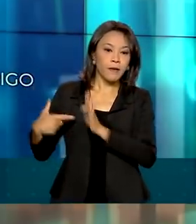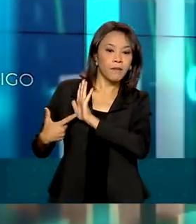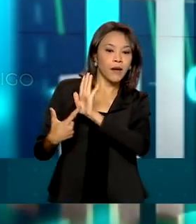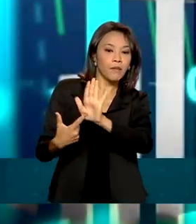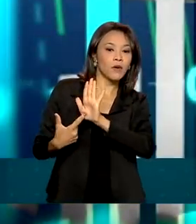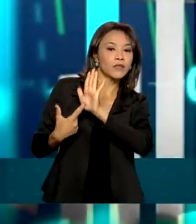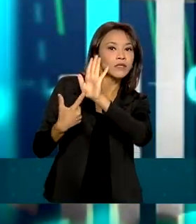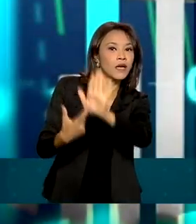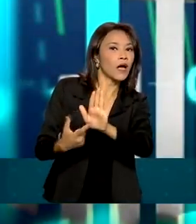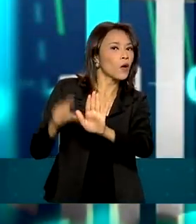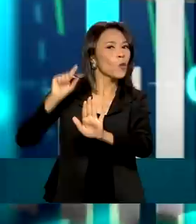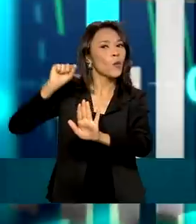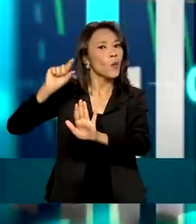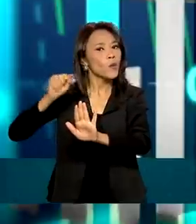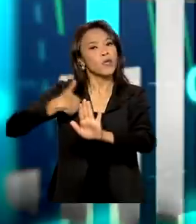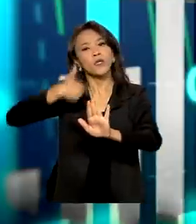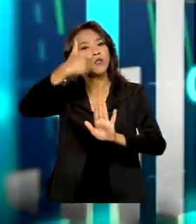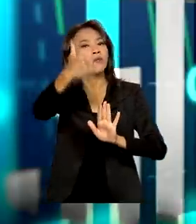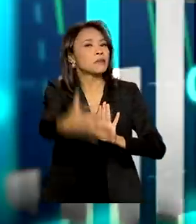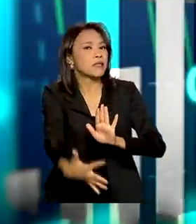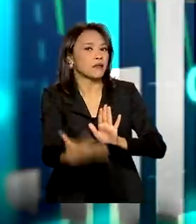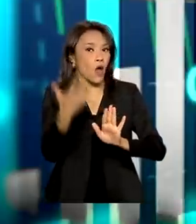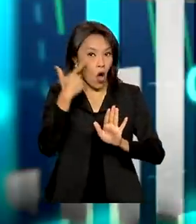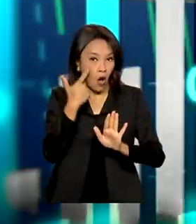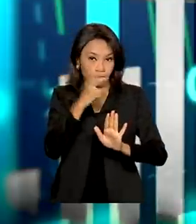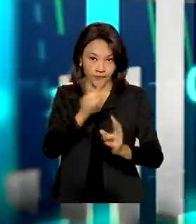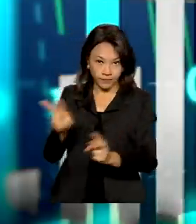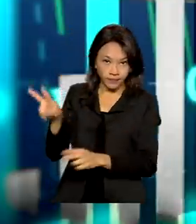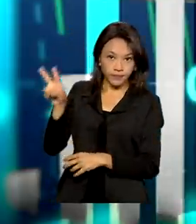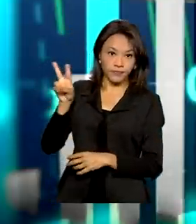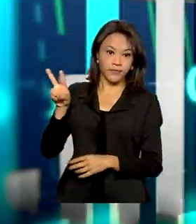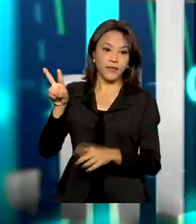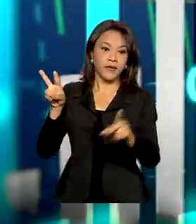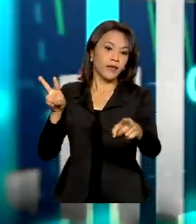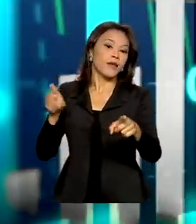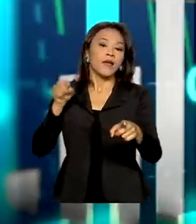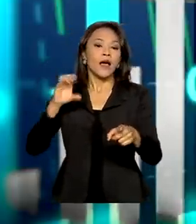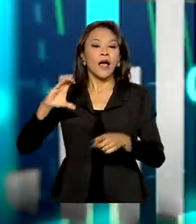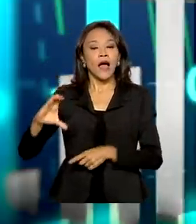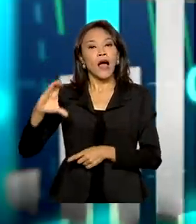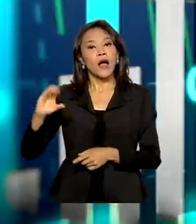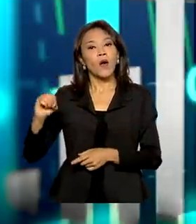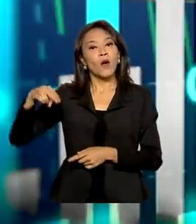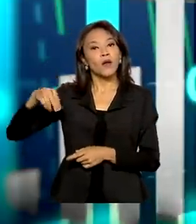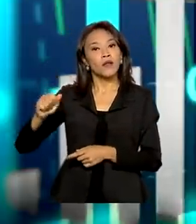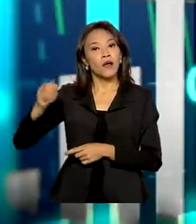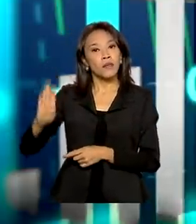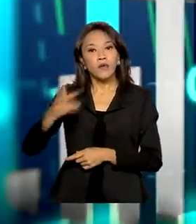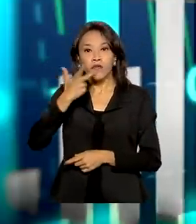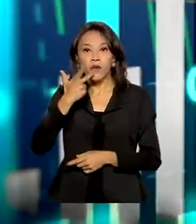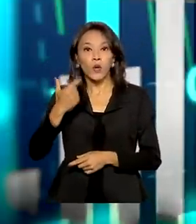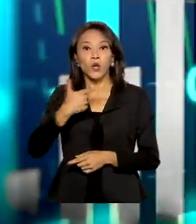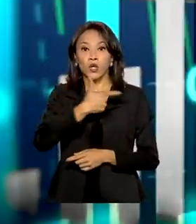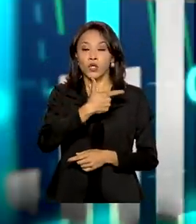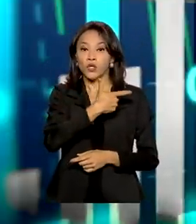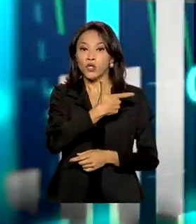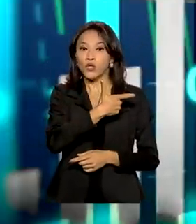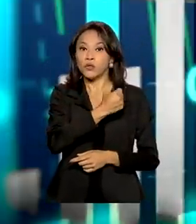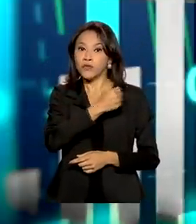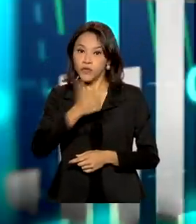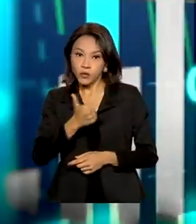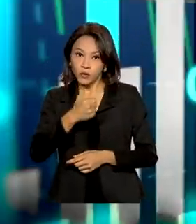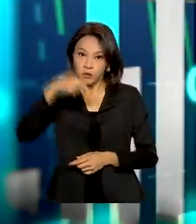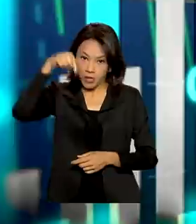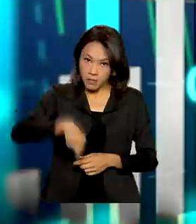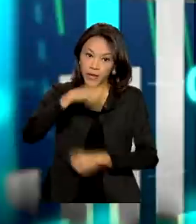uma ideia do montante que estamos falando aqui. Então vejam só, a estimativa da Conab é que para 2021-2022, nós tenhamos uma